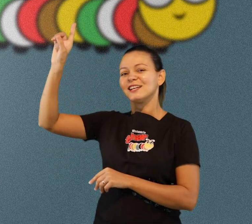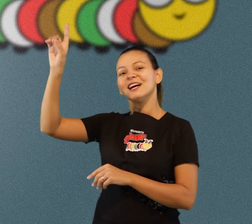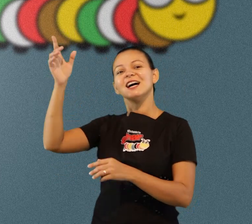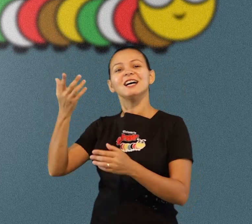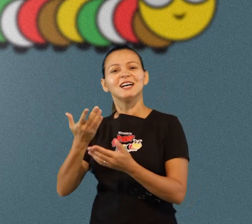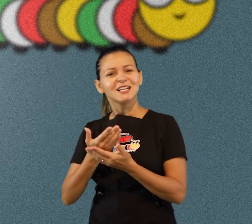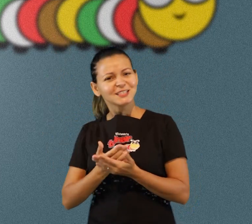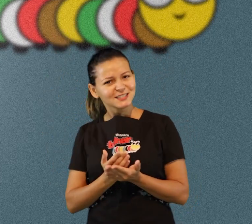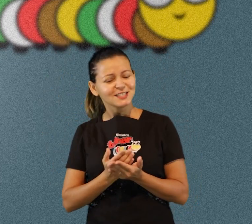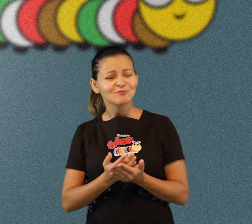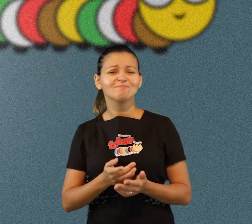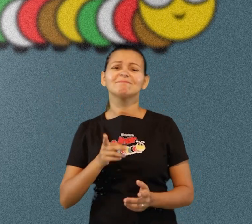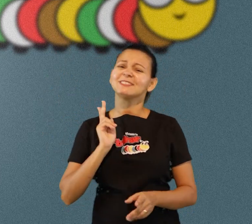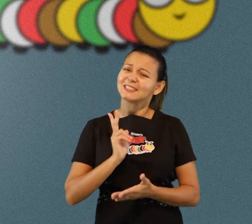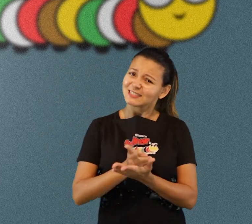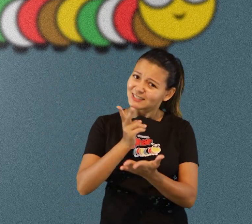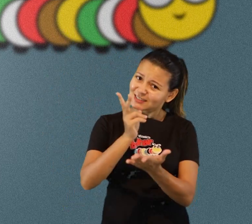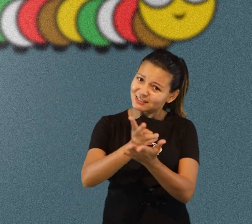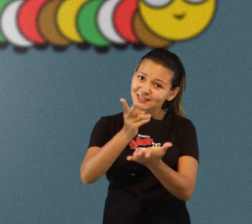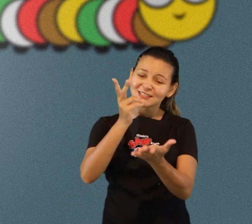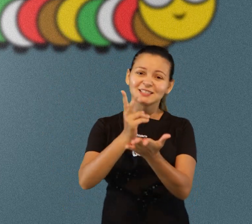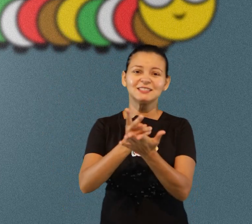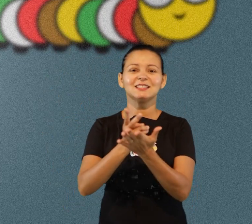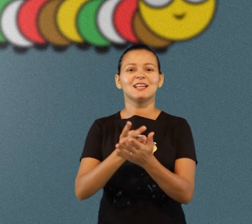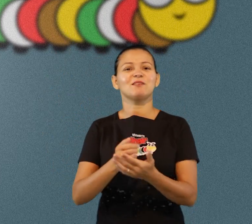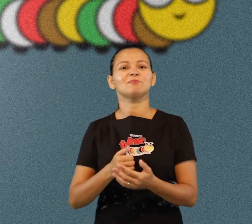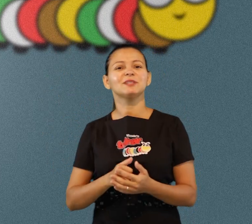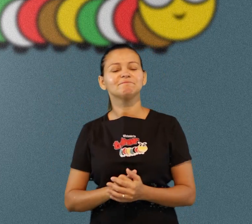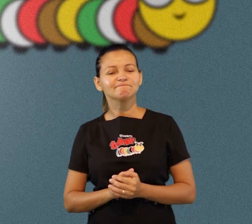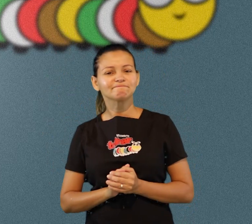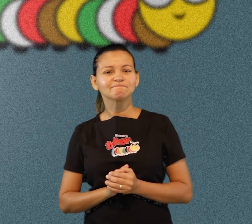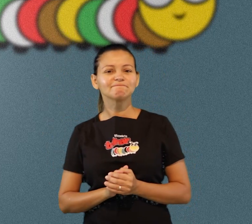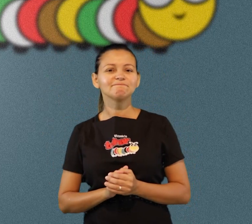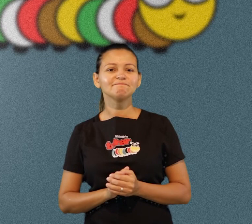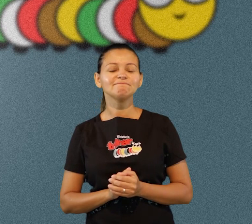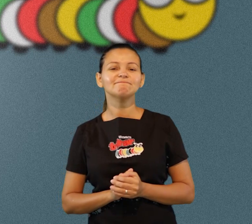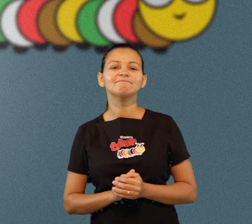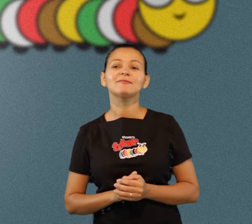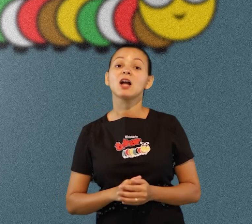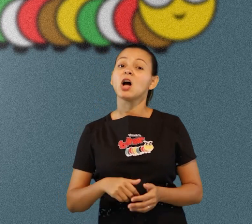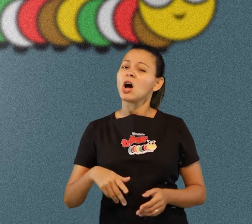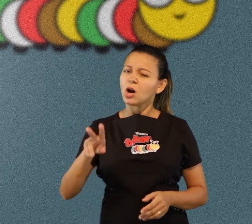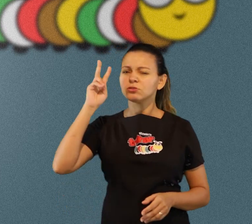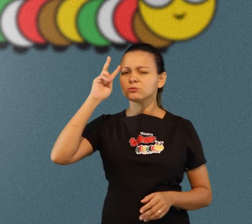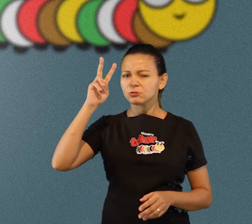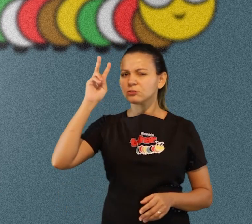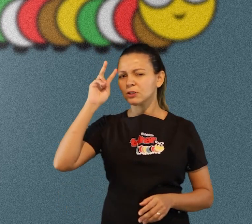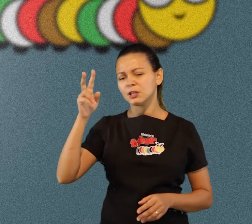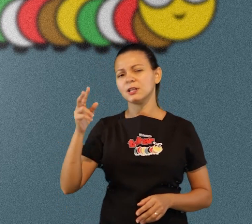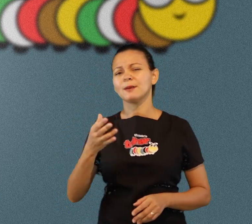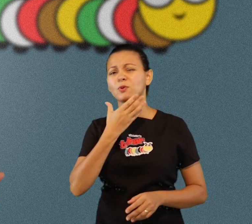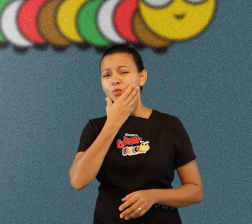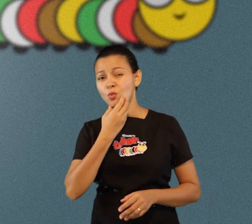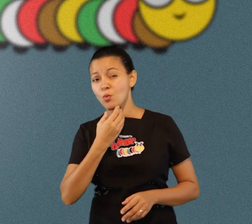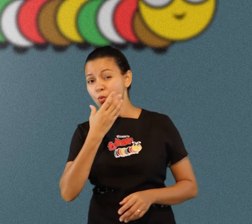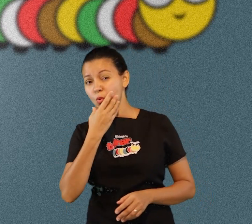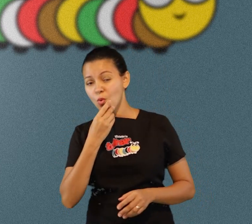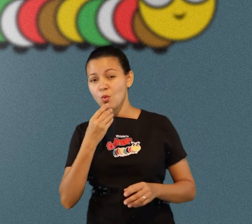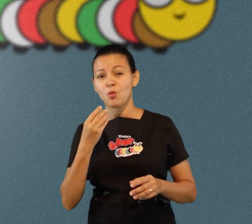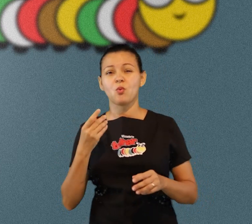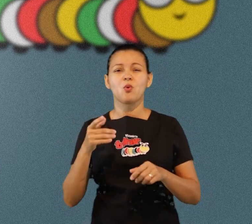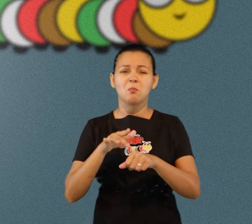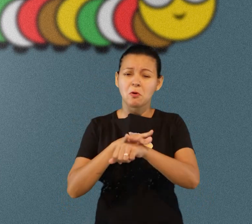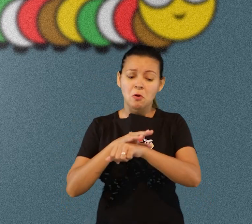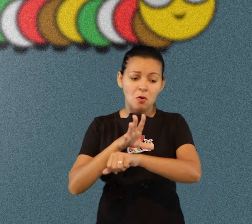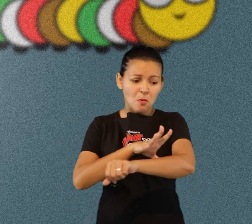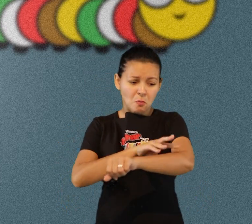segundo Tessalonicense 5 18 e é isso aquele leproso voltou